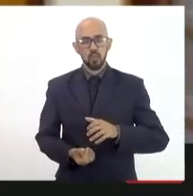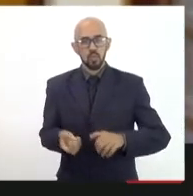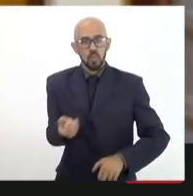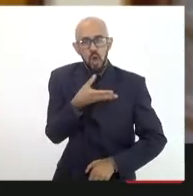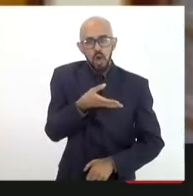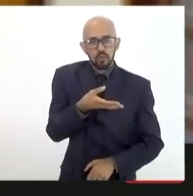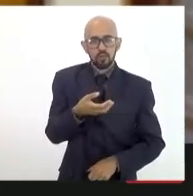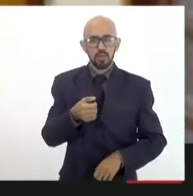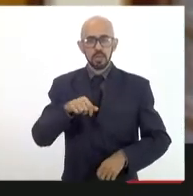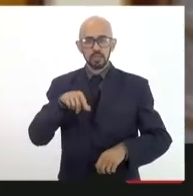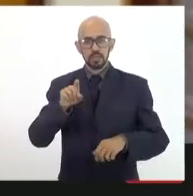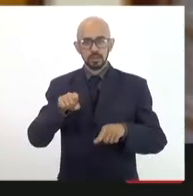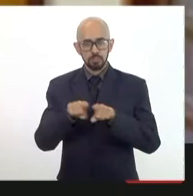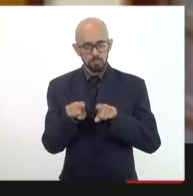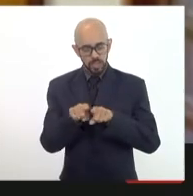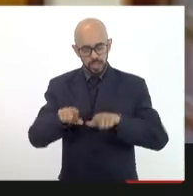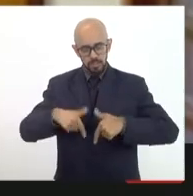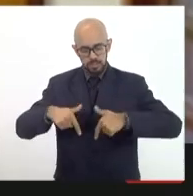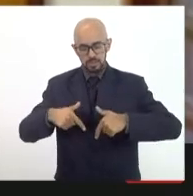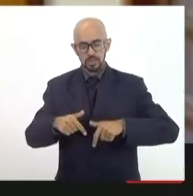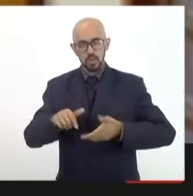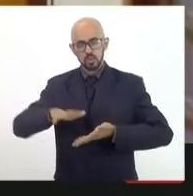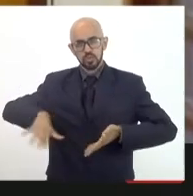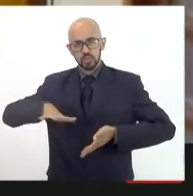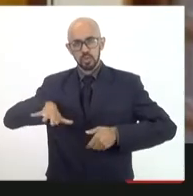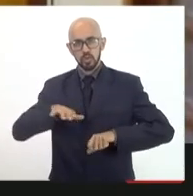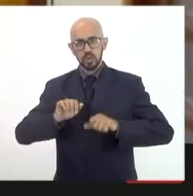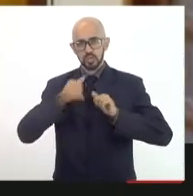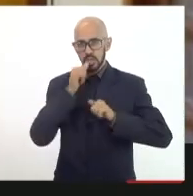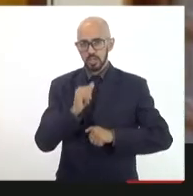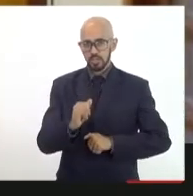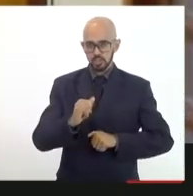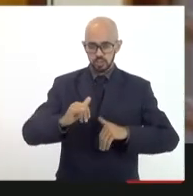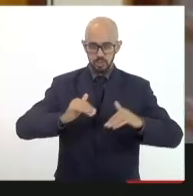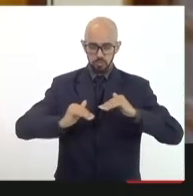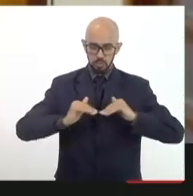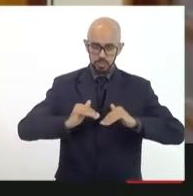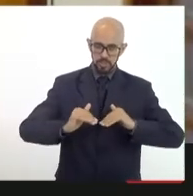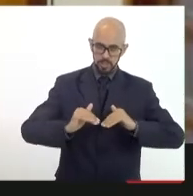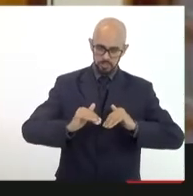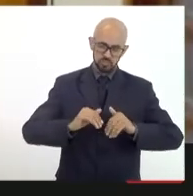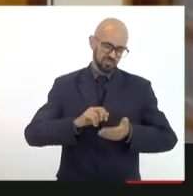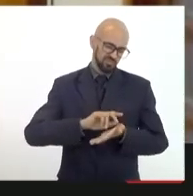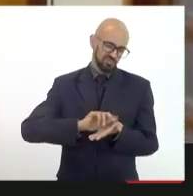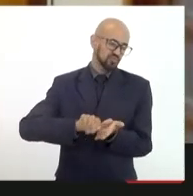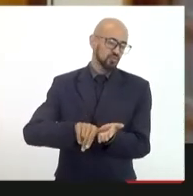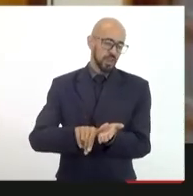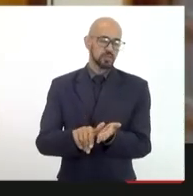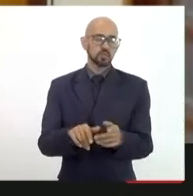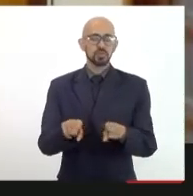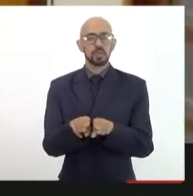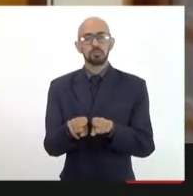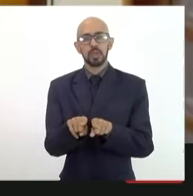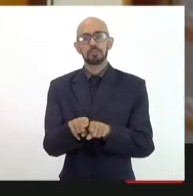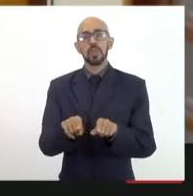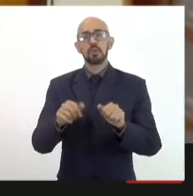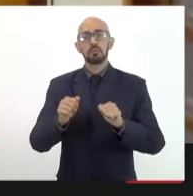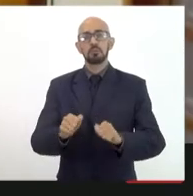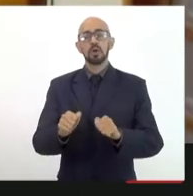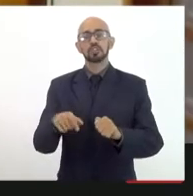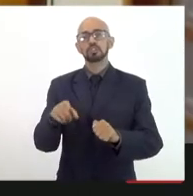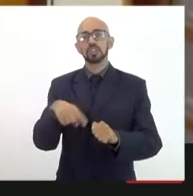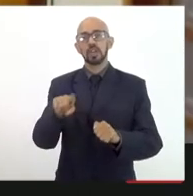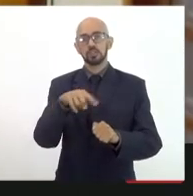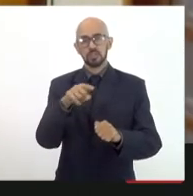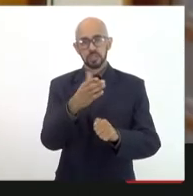nas áreas de energia, mobilidade, etc. Então, podem contar conosco, o nosso